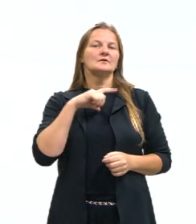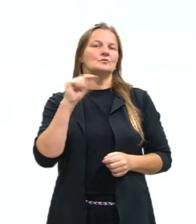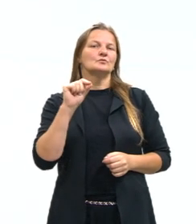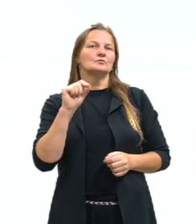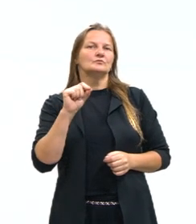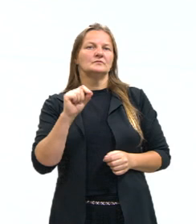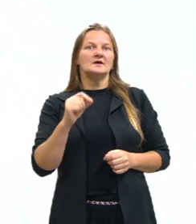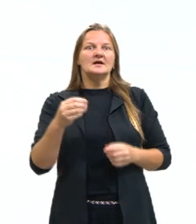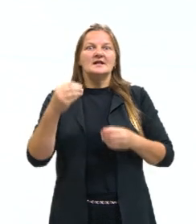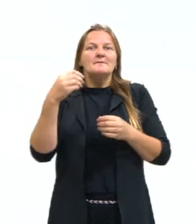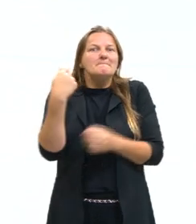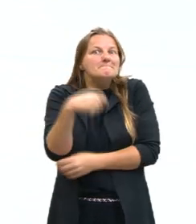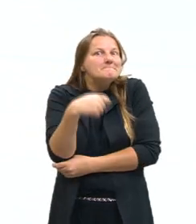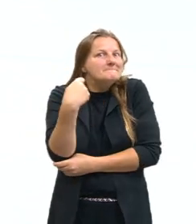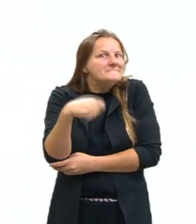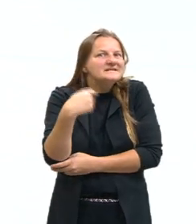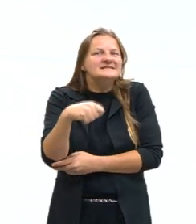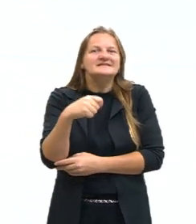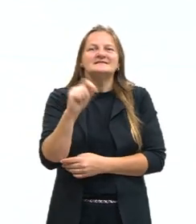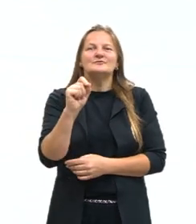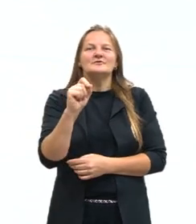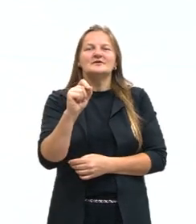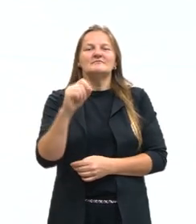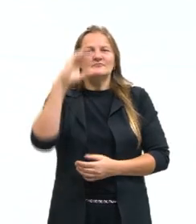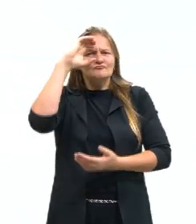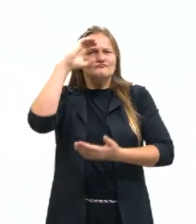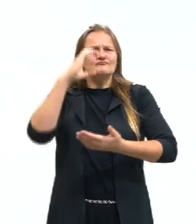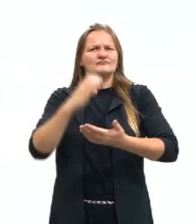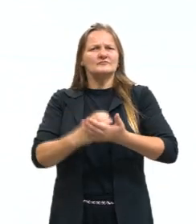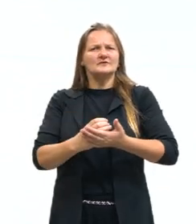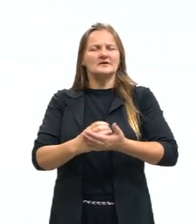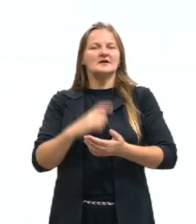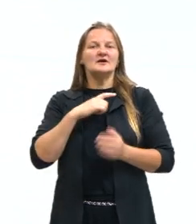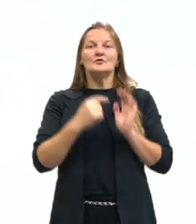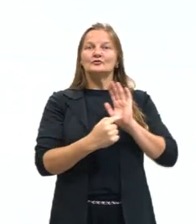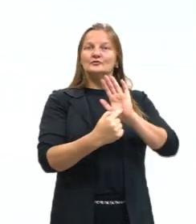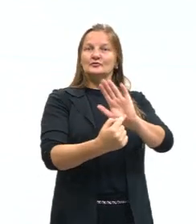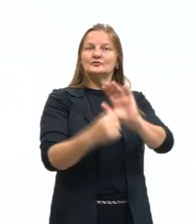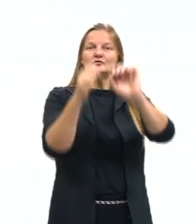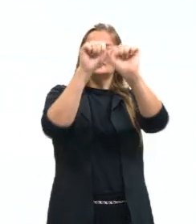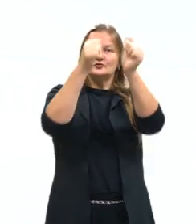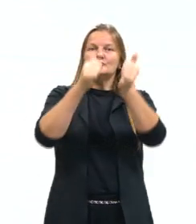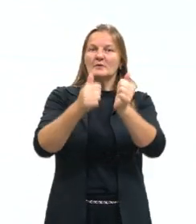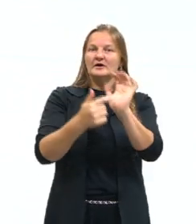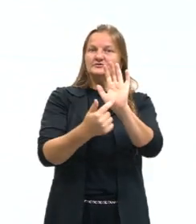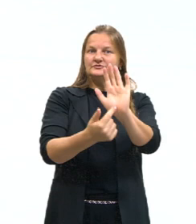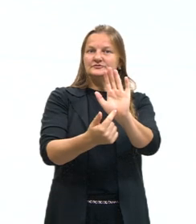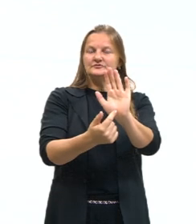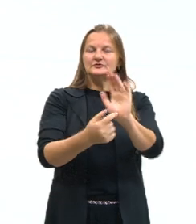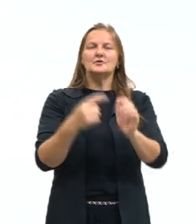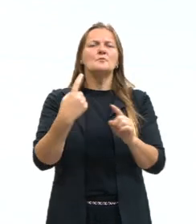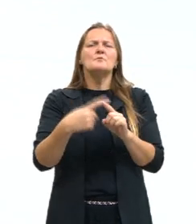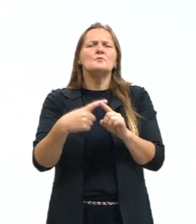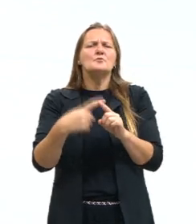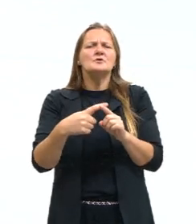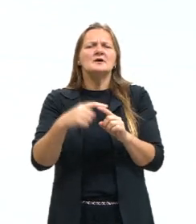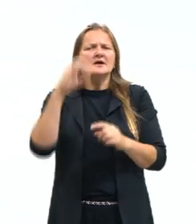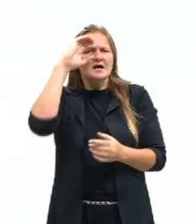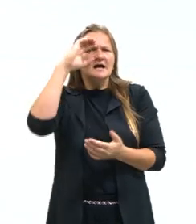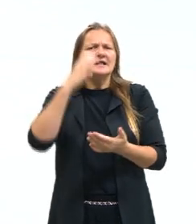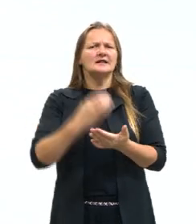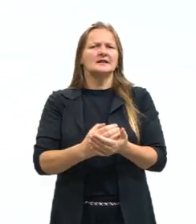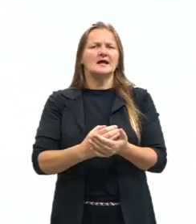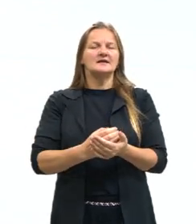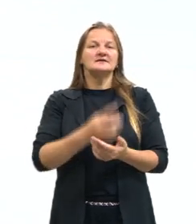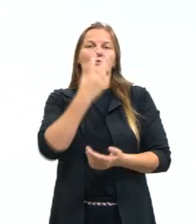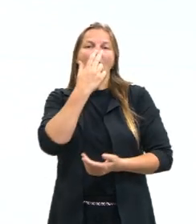necessariamente essa tese. E aí a gente traz essa questão. Por que a tese é